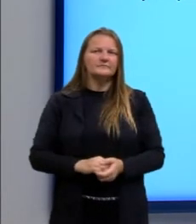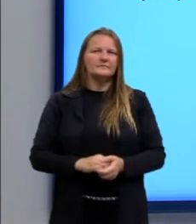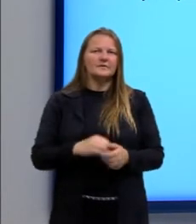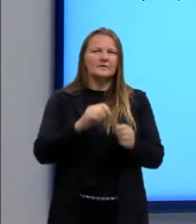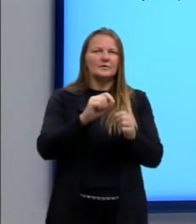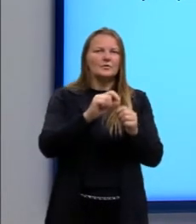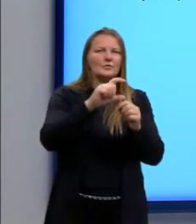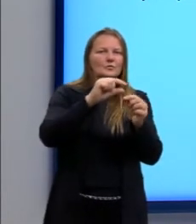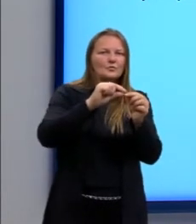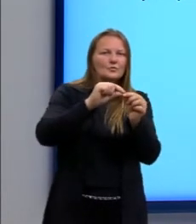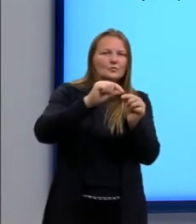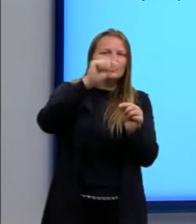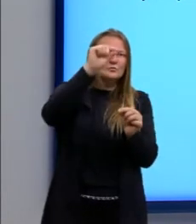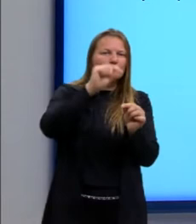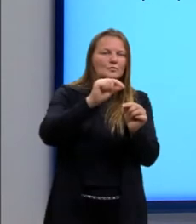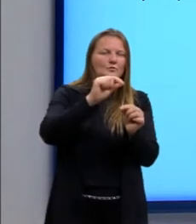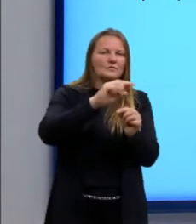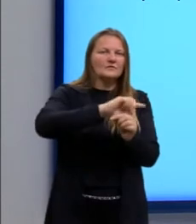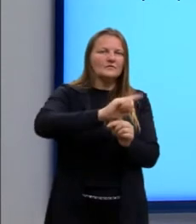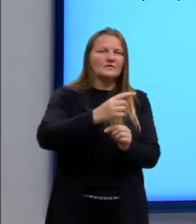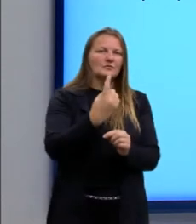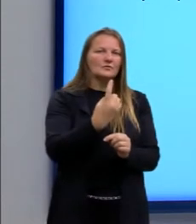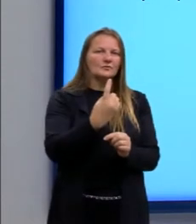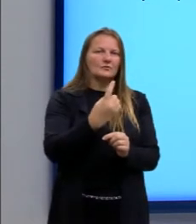λ1 é proporcional a V1.